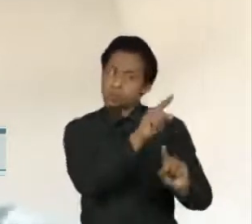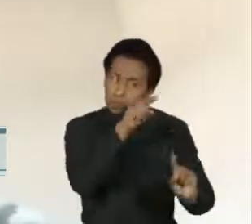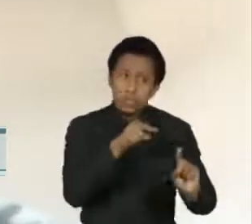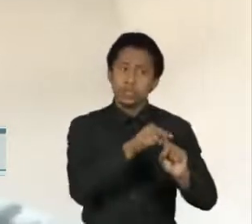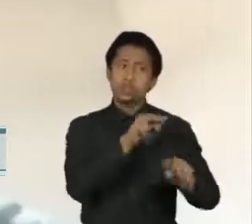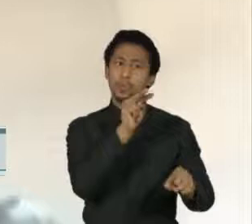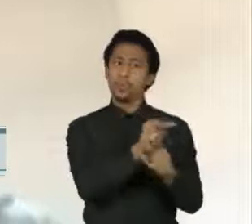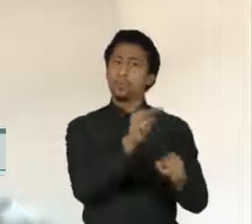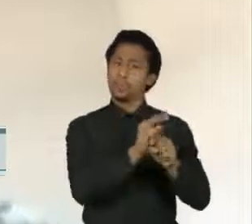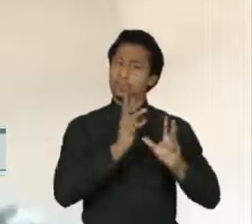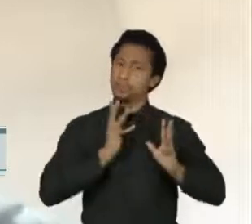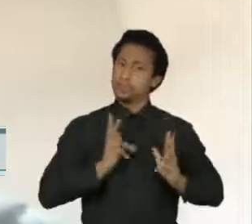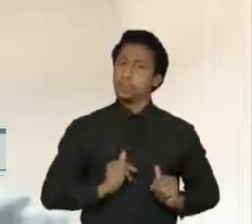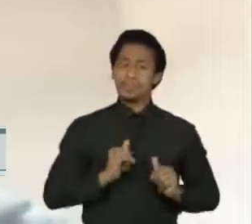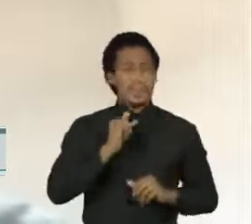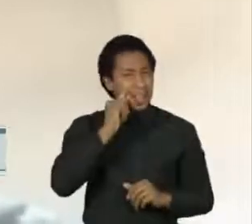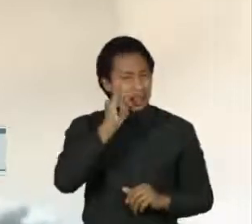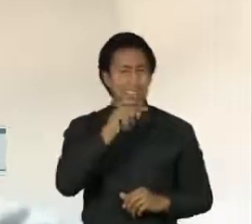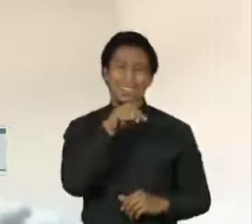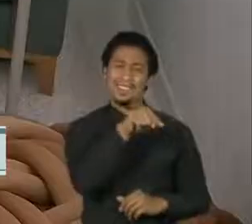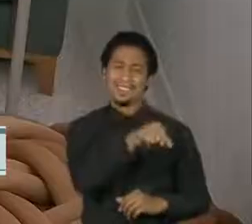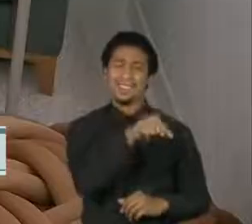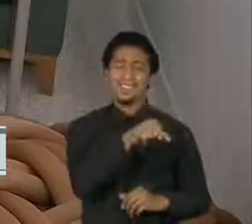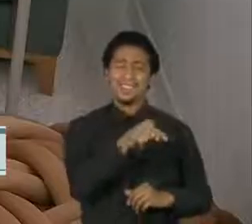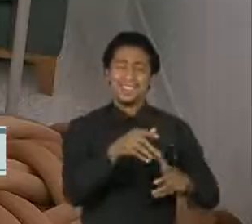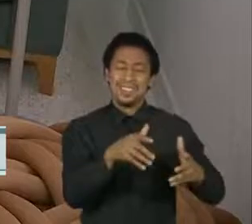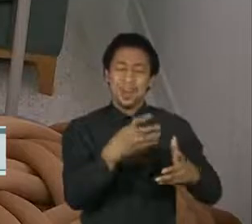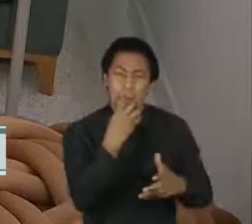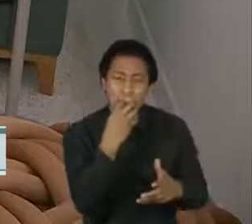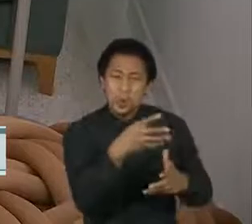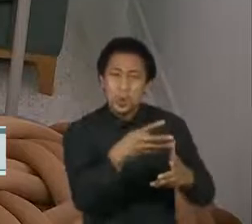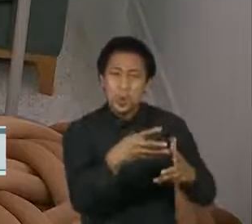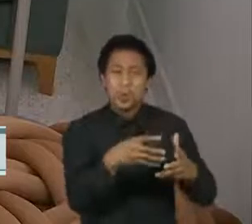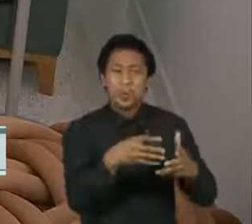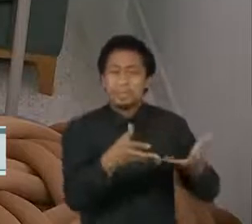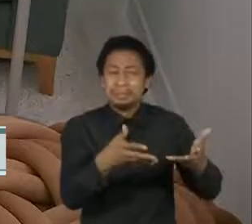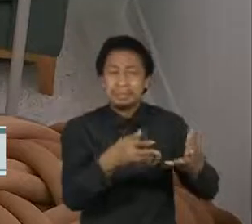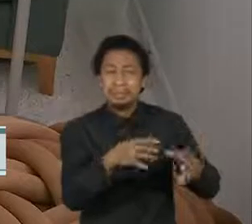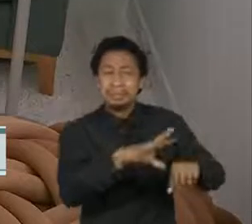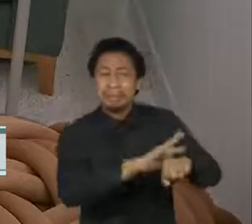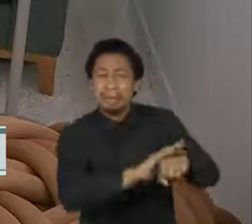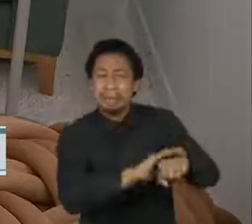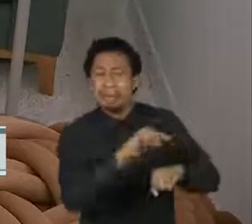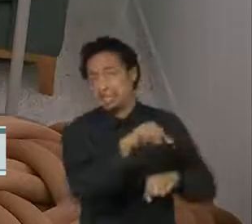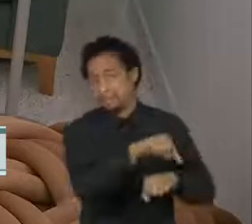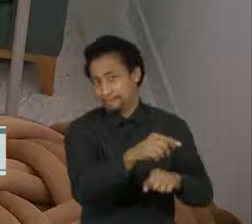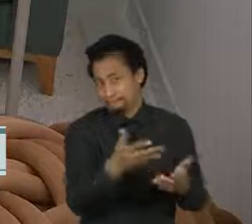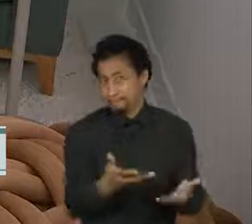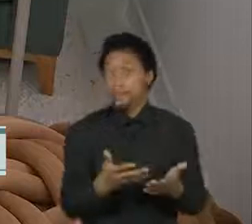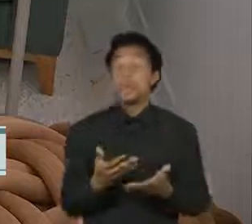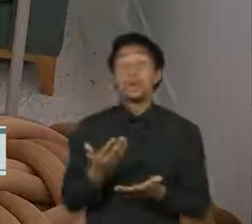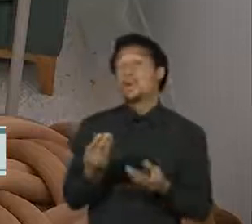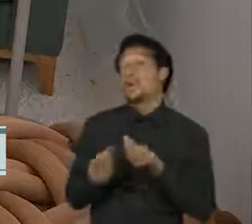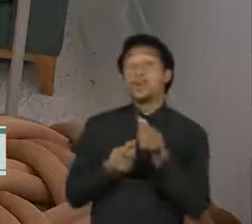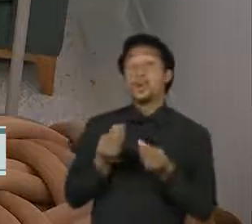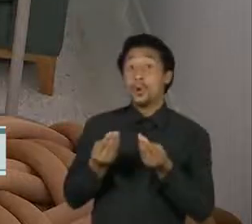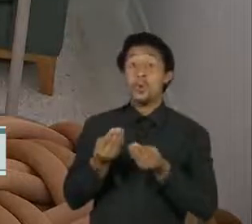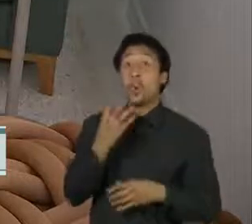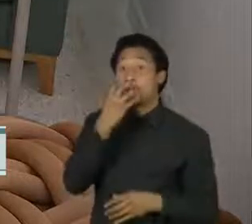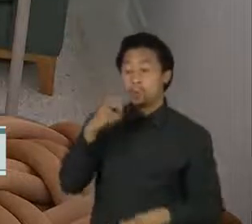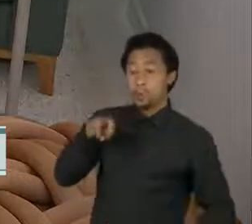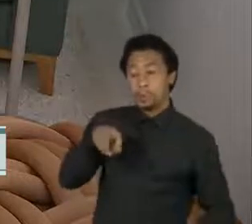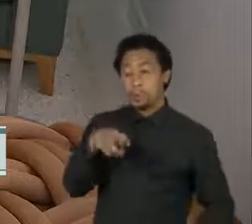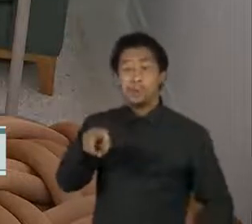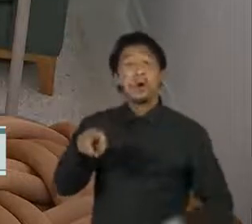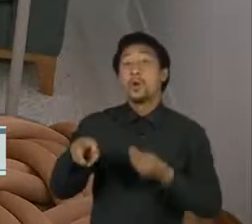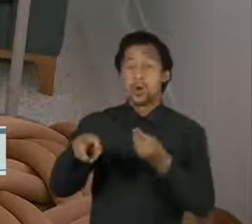Para evitar que aquele paciente, aquele animalzinho, fique assado. A principal opção para devolver a locomoção ao cão é a cadeira de rodas,